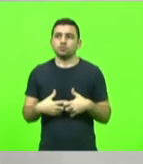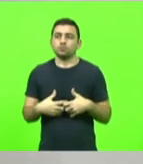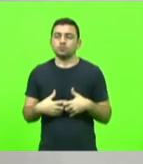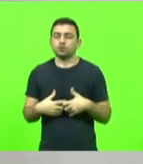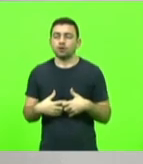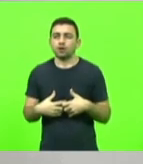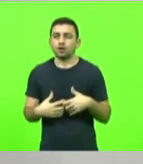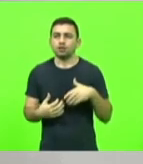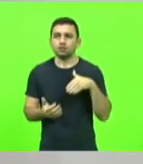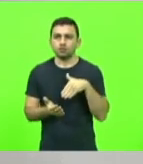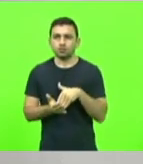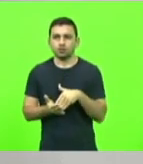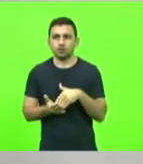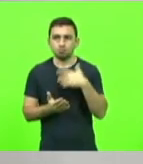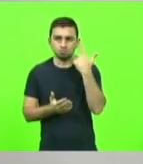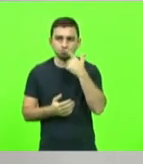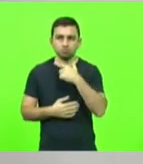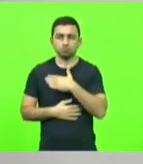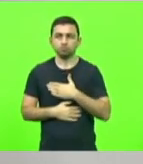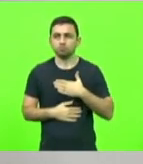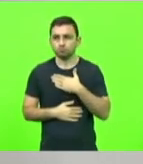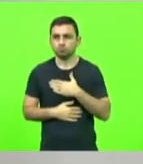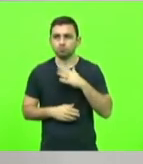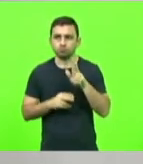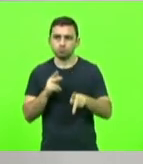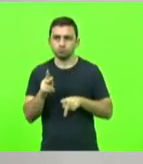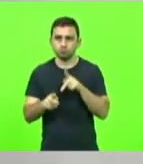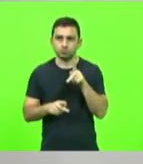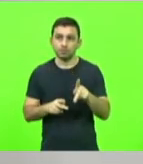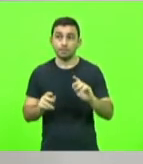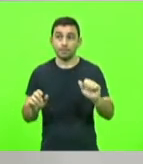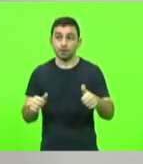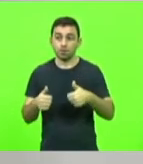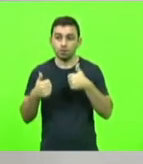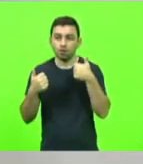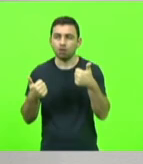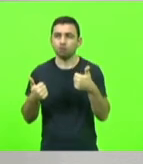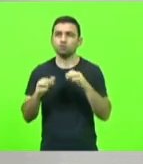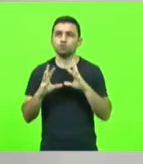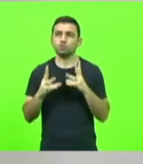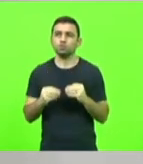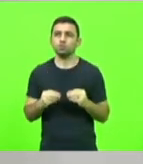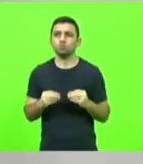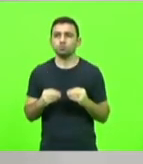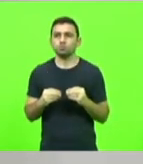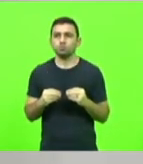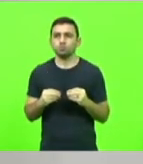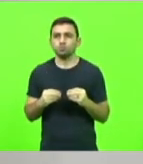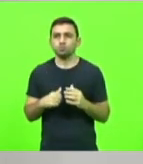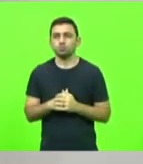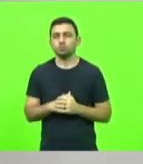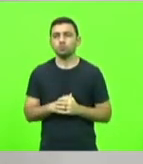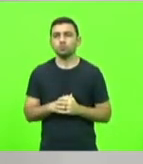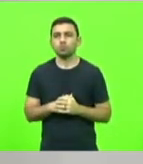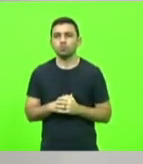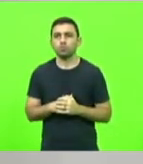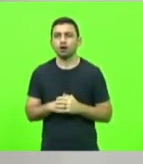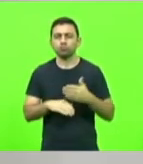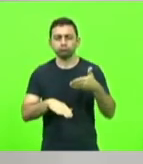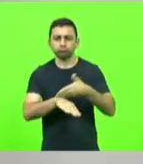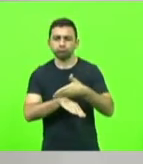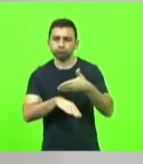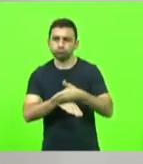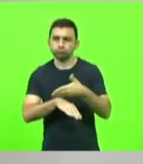antes para a satisfação da nossa população, para a melhoria das condições de acesso